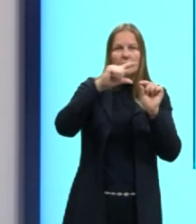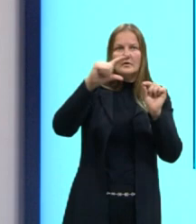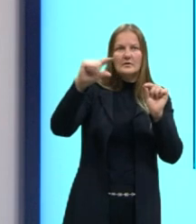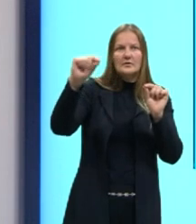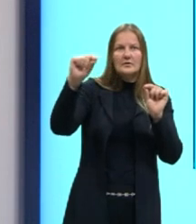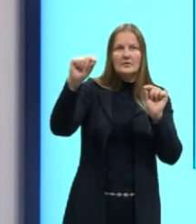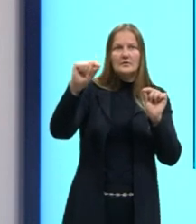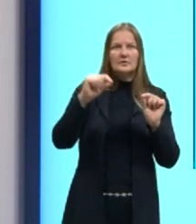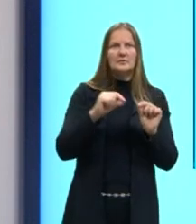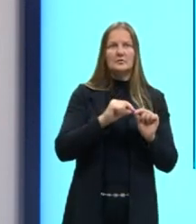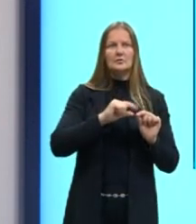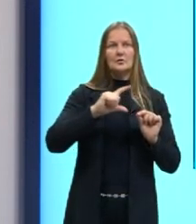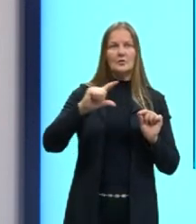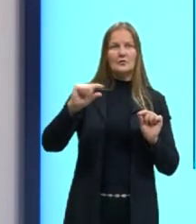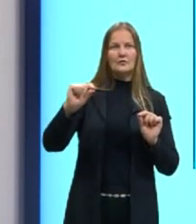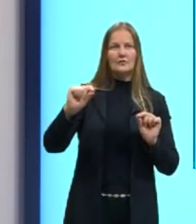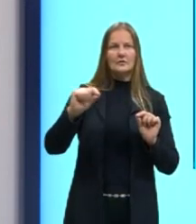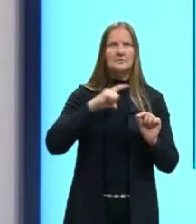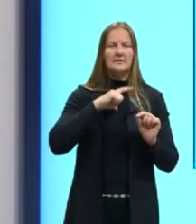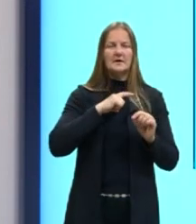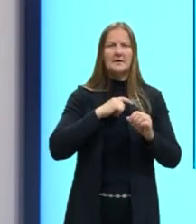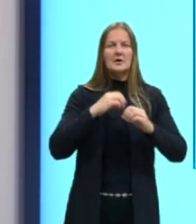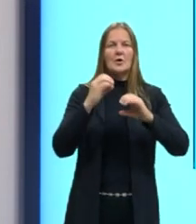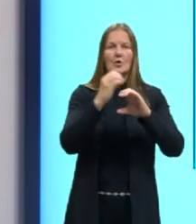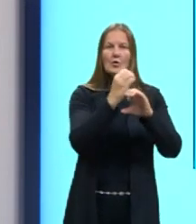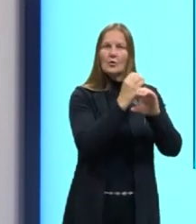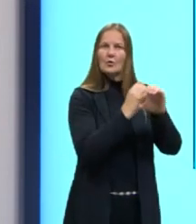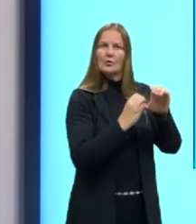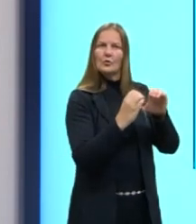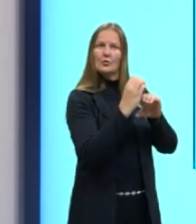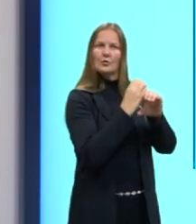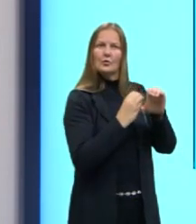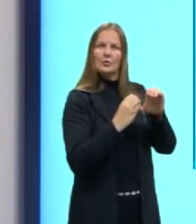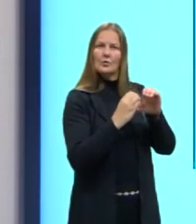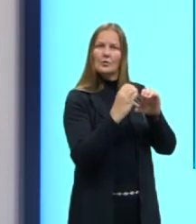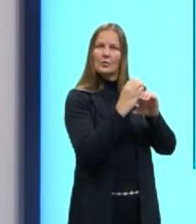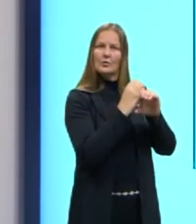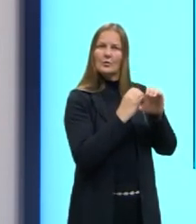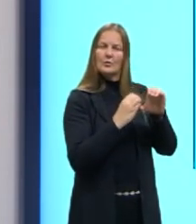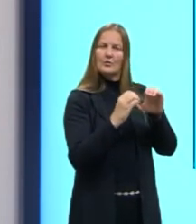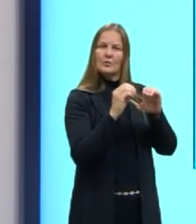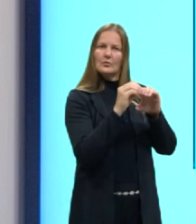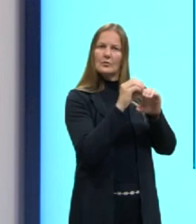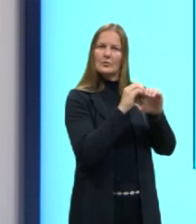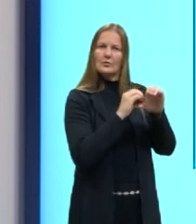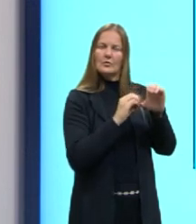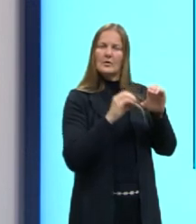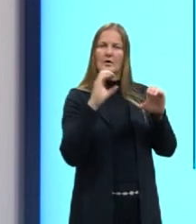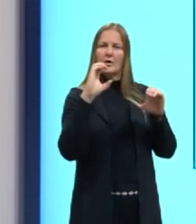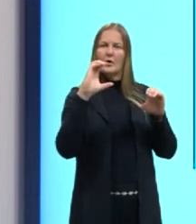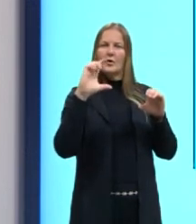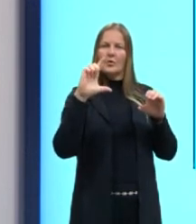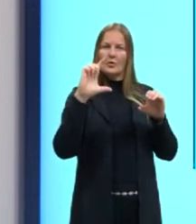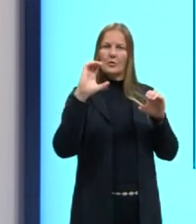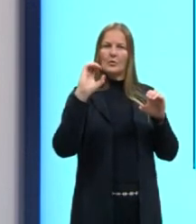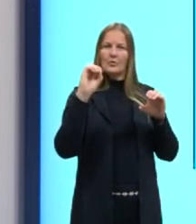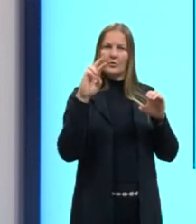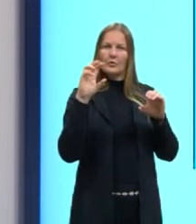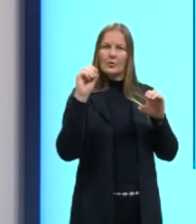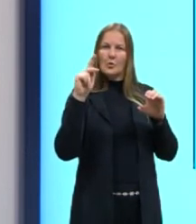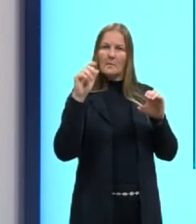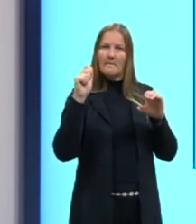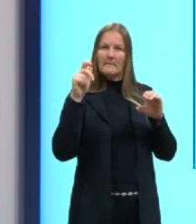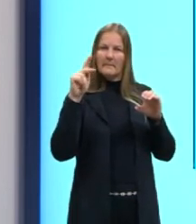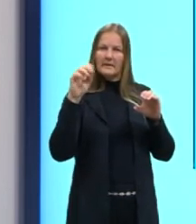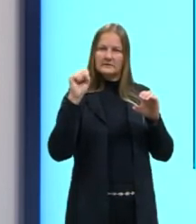Nessa folha aqui, tem os cloroplastos, que estão os pontinhos verdes, epiderme, aqui